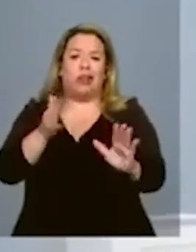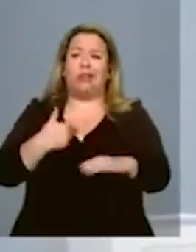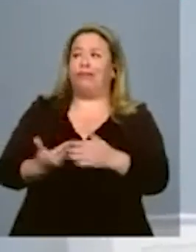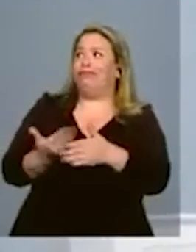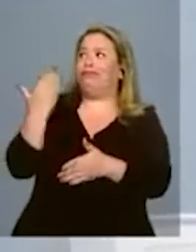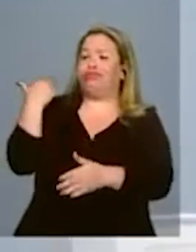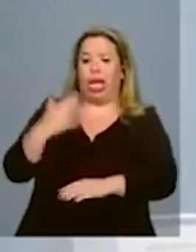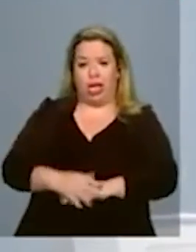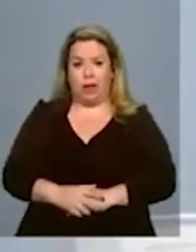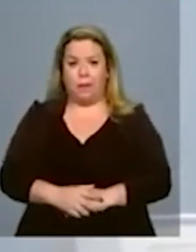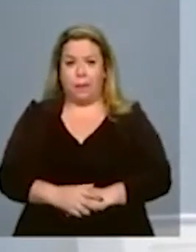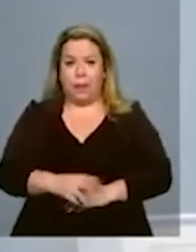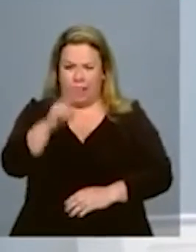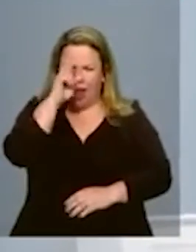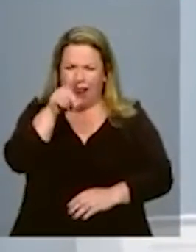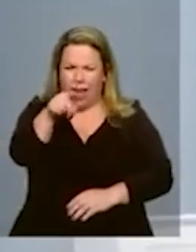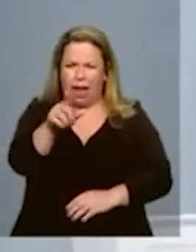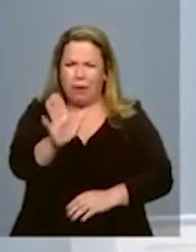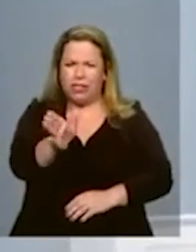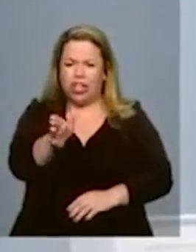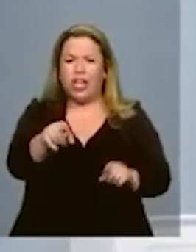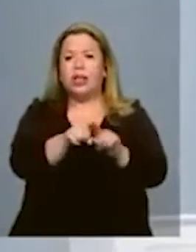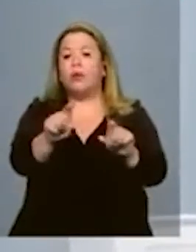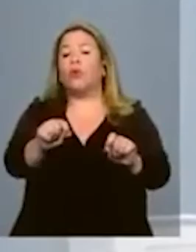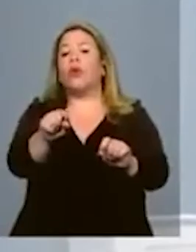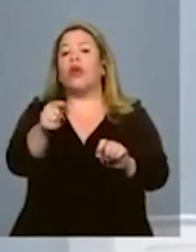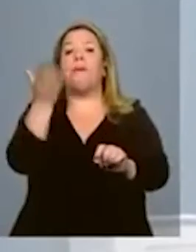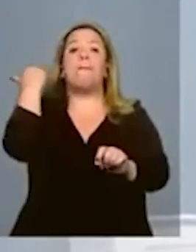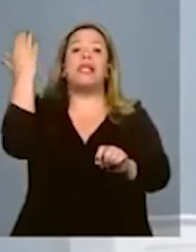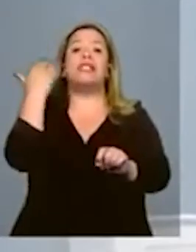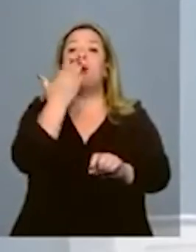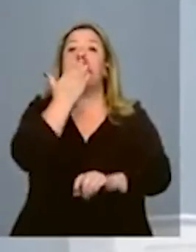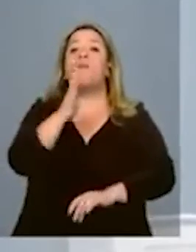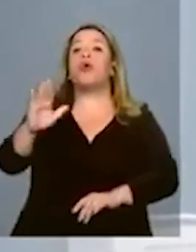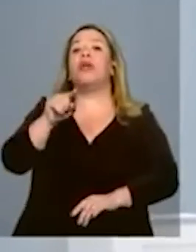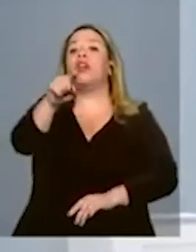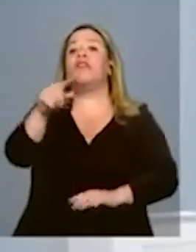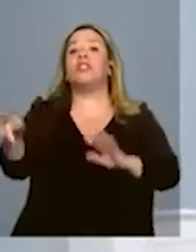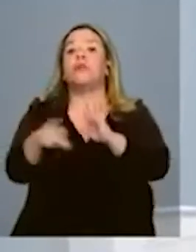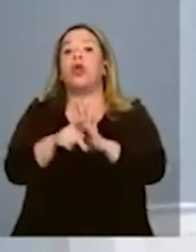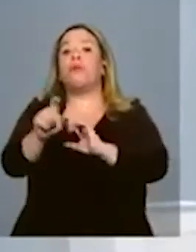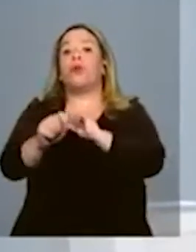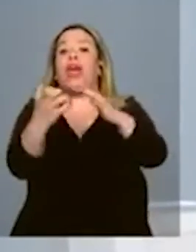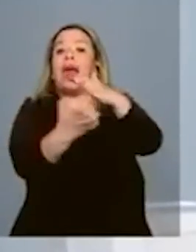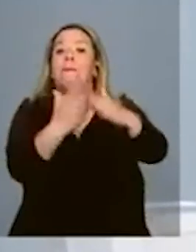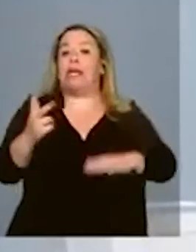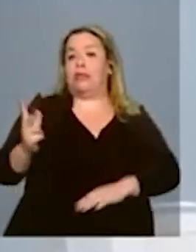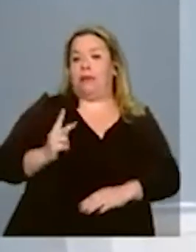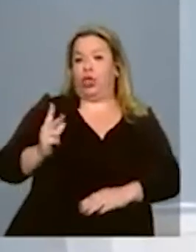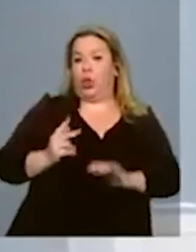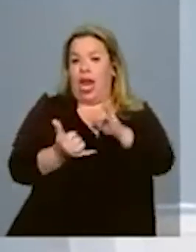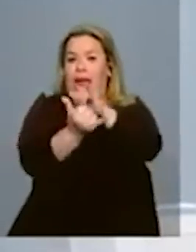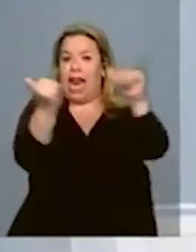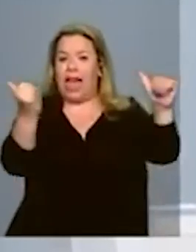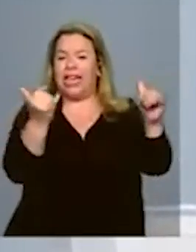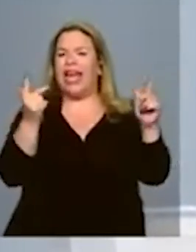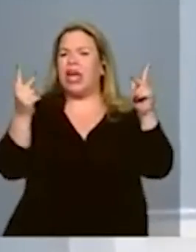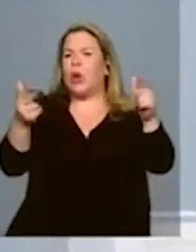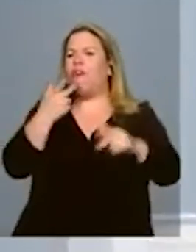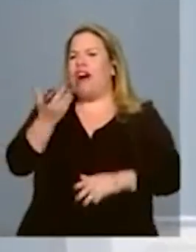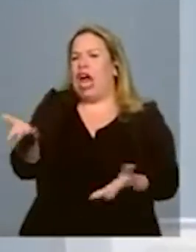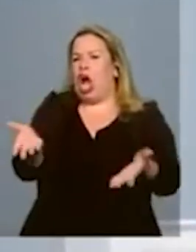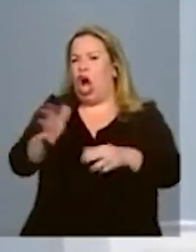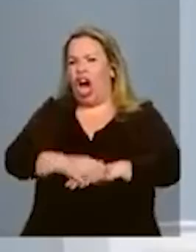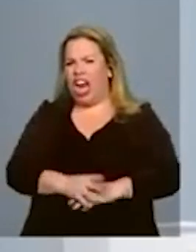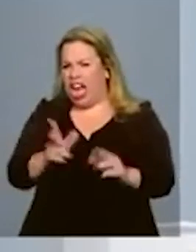Você lembra? Você vai lembrar quando te prometeram a privatização da energia elétrica com o mesmo papo do meu adversário.